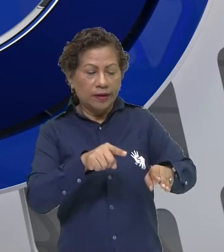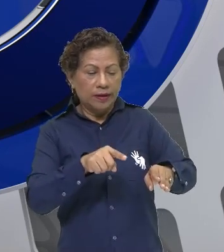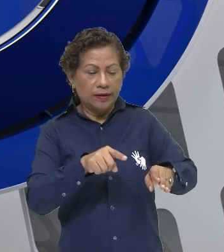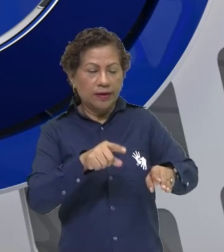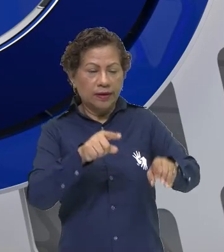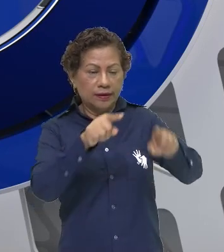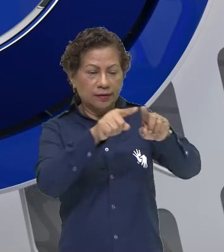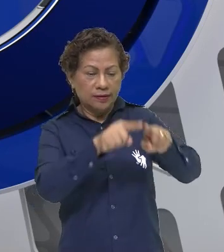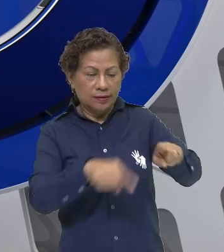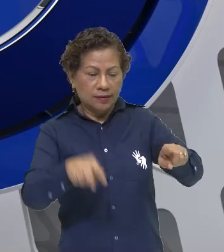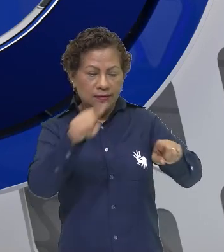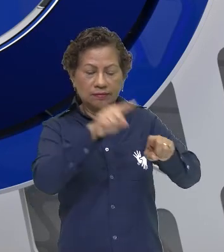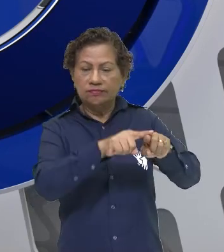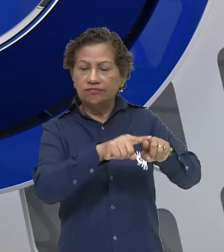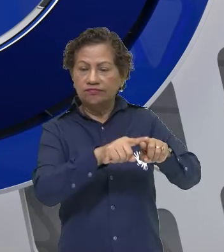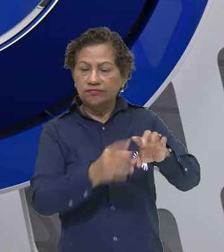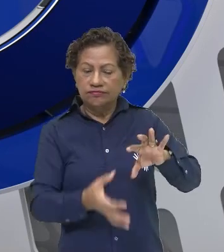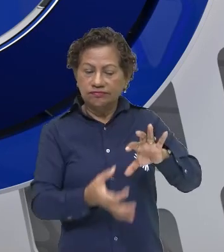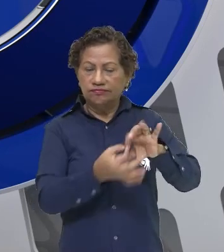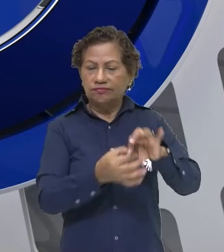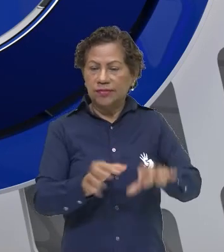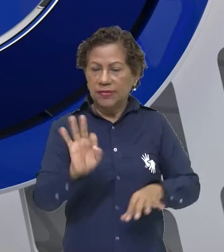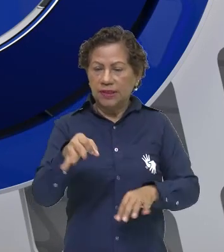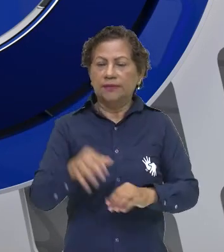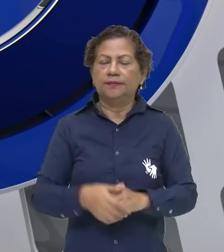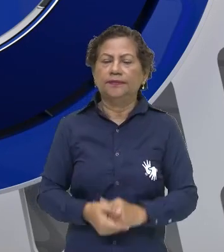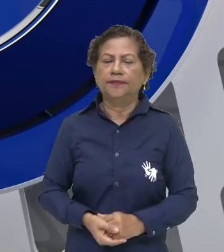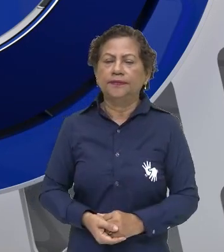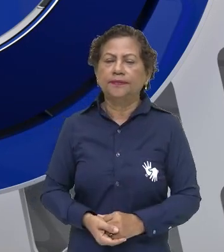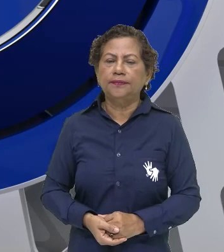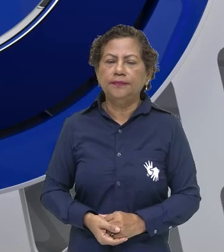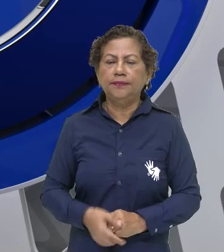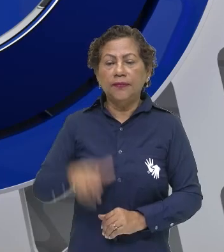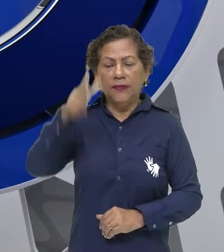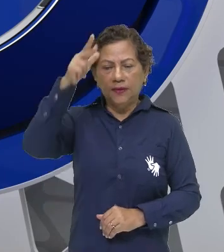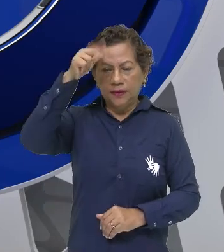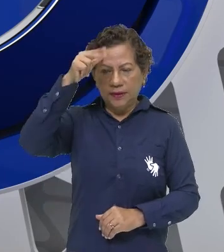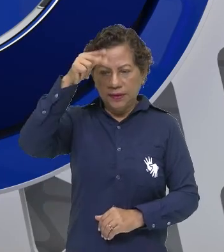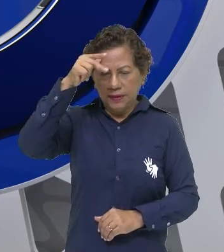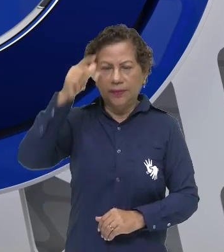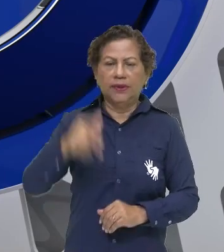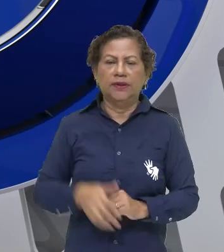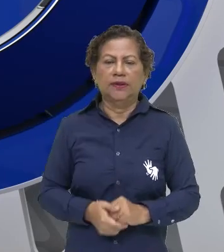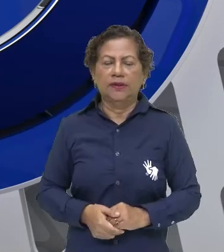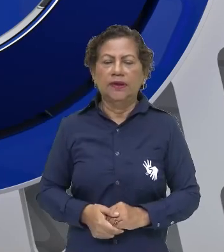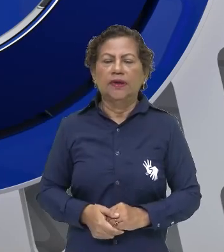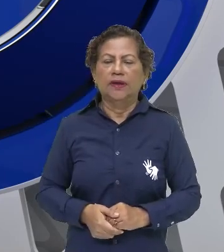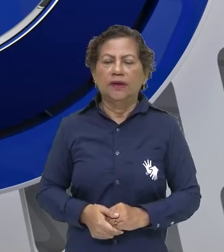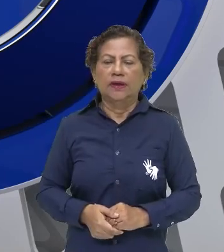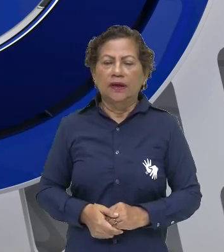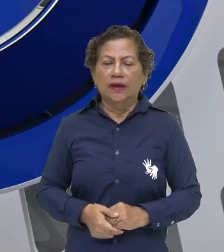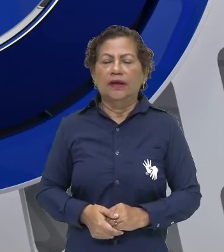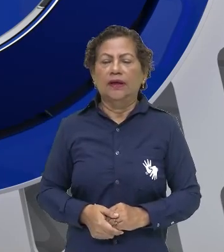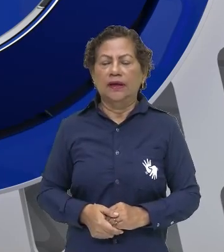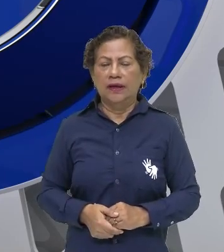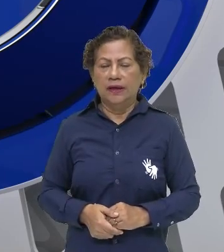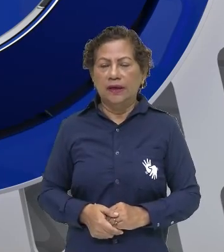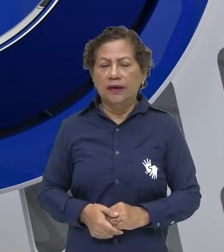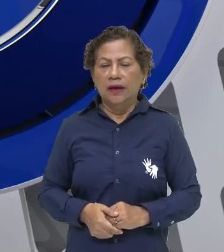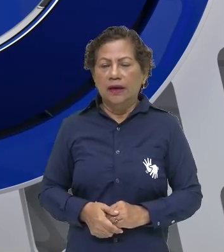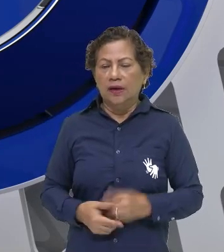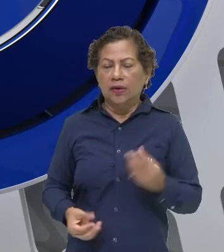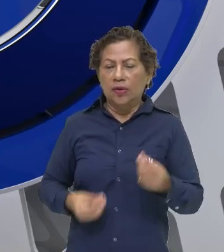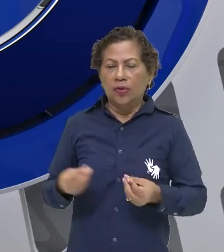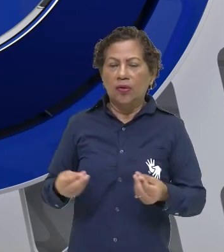arte. Certo? Então, o dadaísmo é isso, é justamente essa quebra desse padrão, como eu dei para